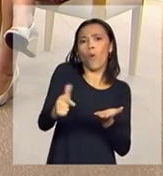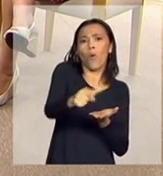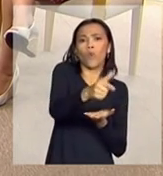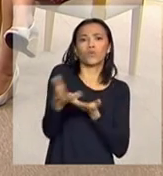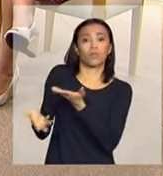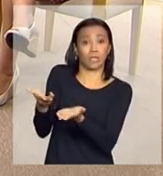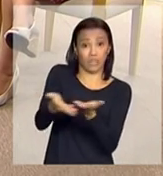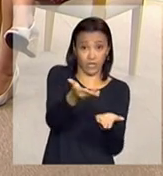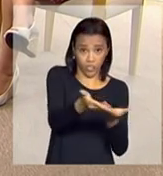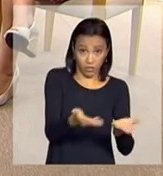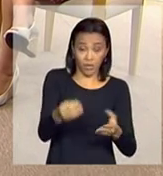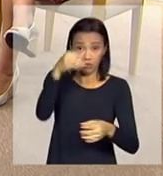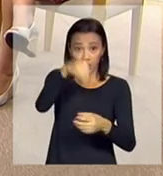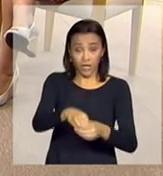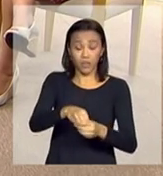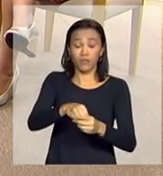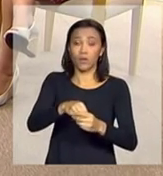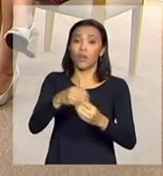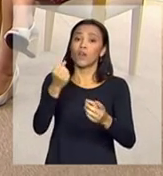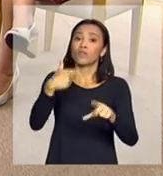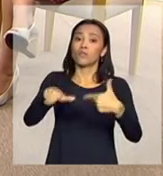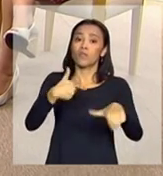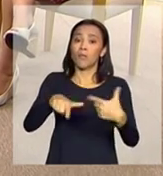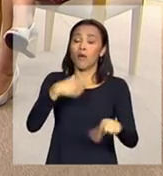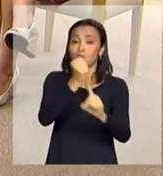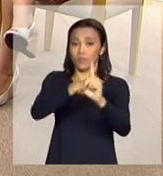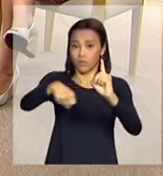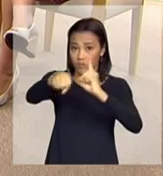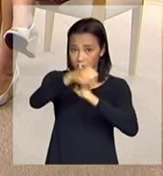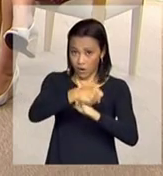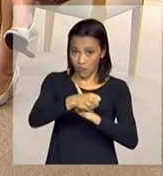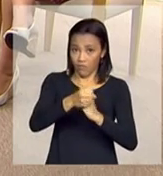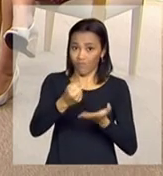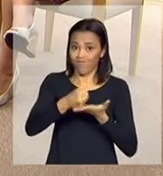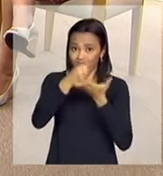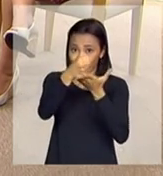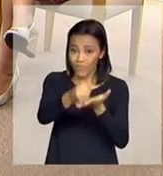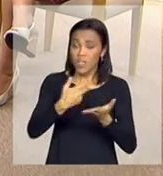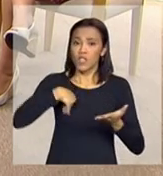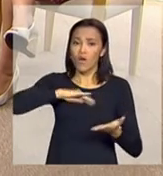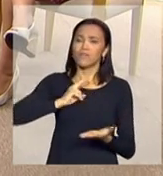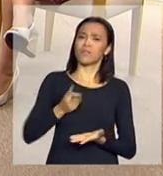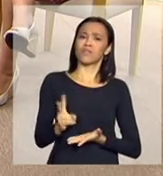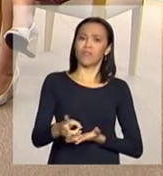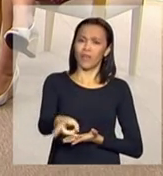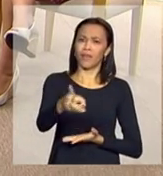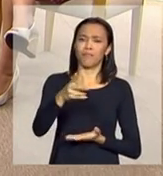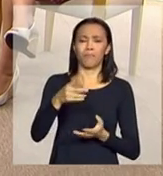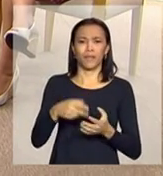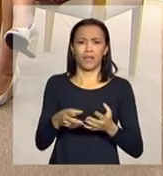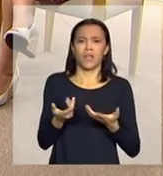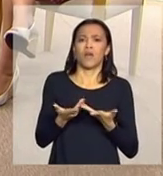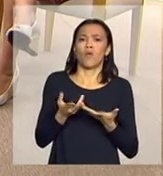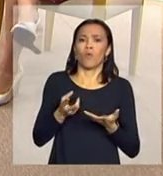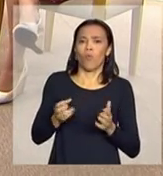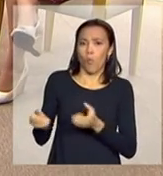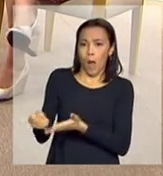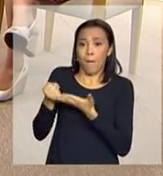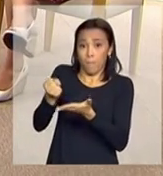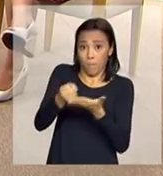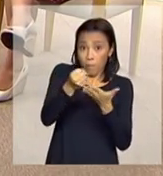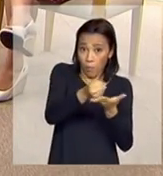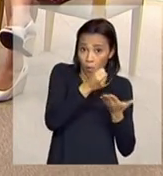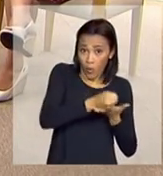rede da assistência social, que nós trabalhamos sempre assim numa forma sistêmica, no sistema único de